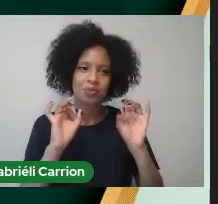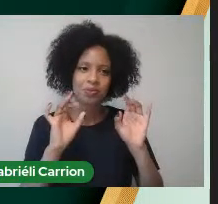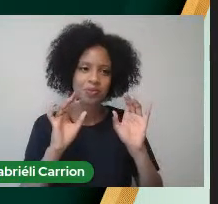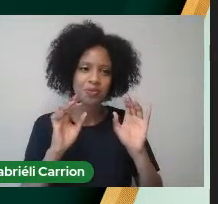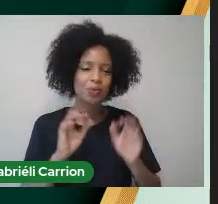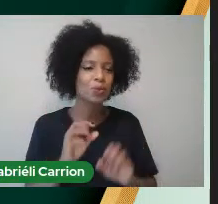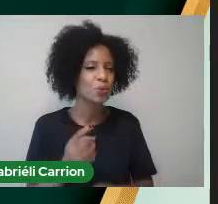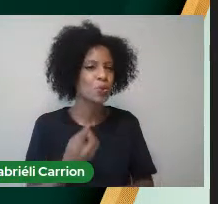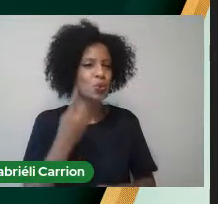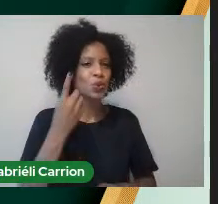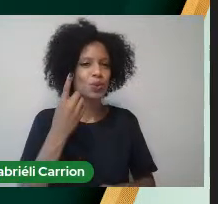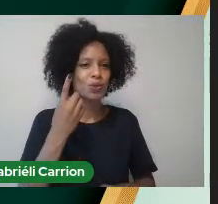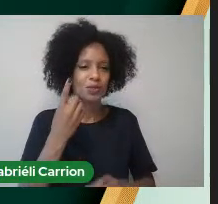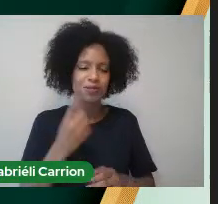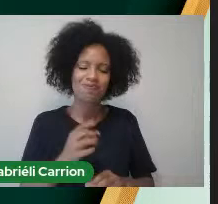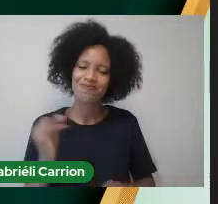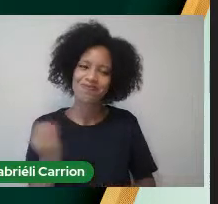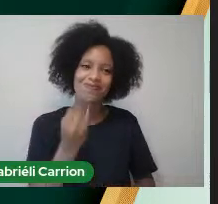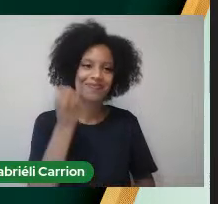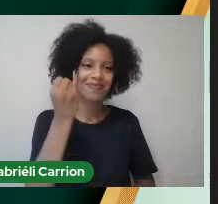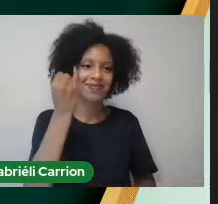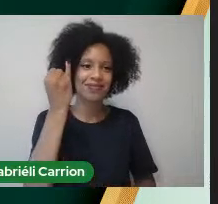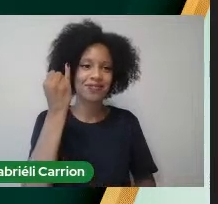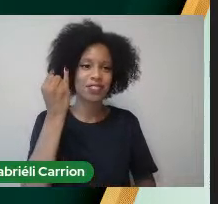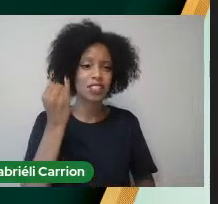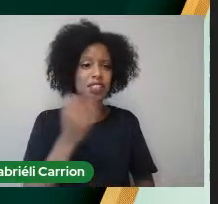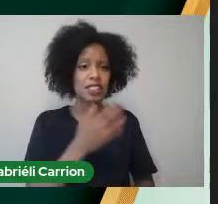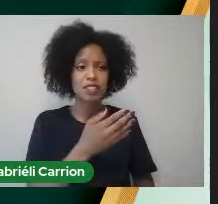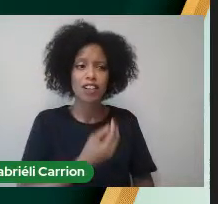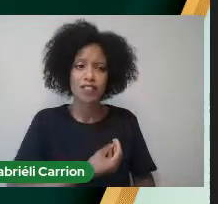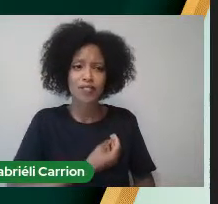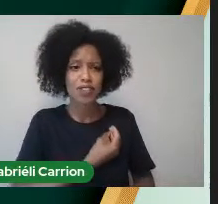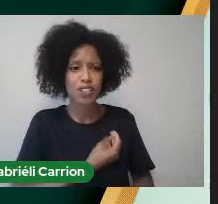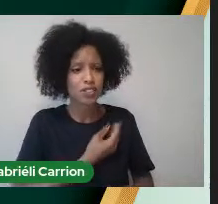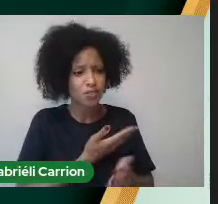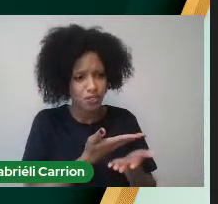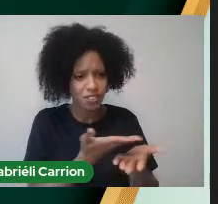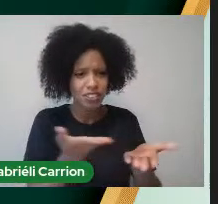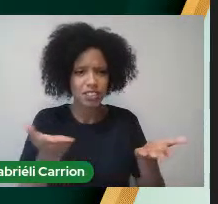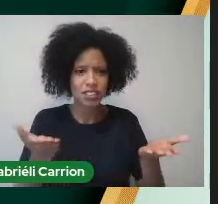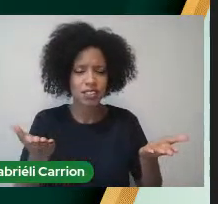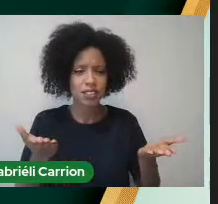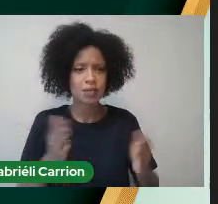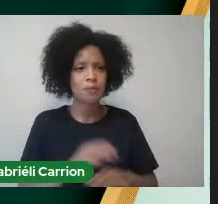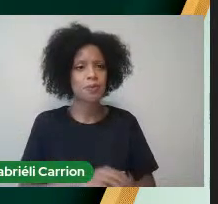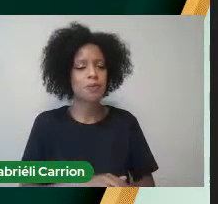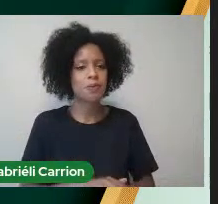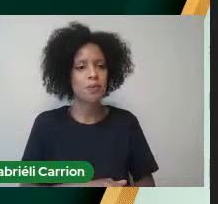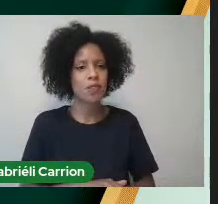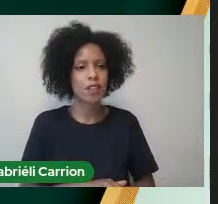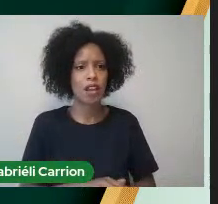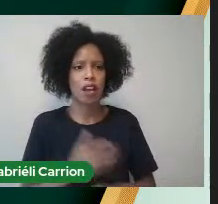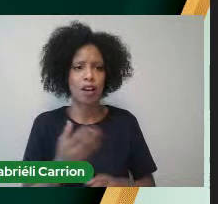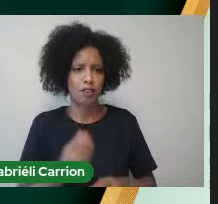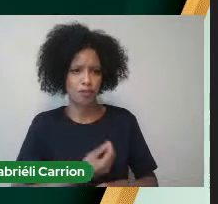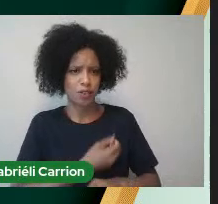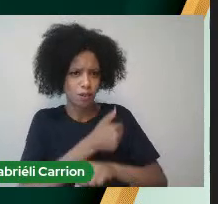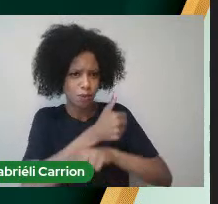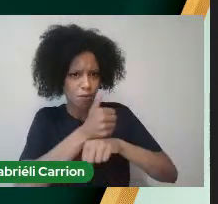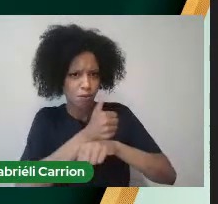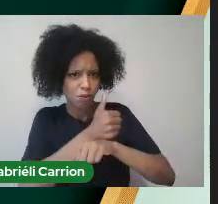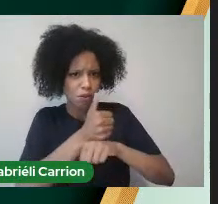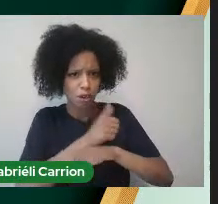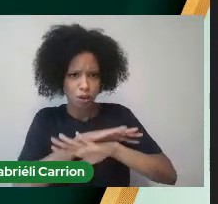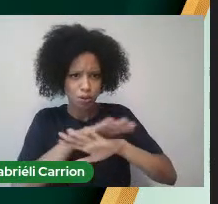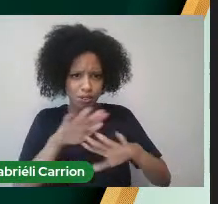importante Da vida Não só Da vida Profissional Da vida